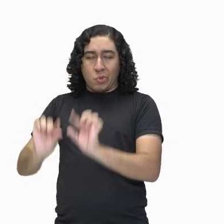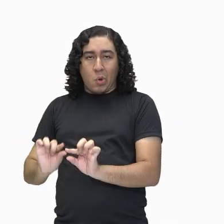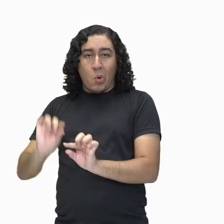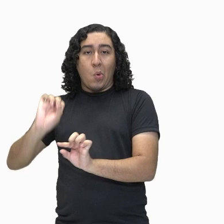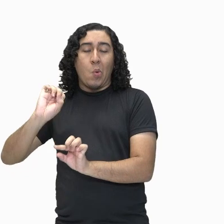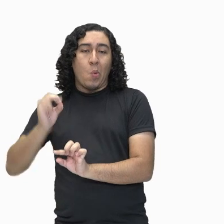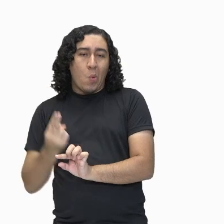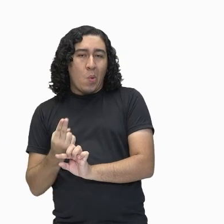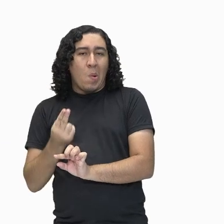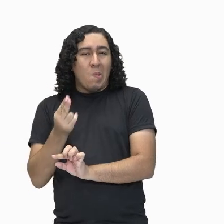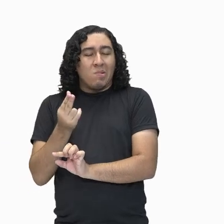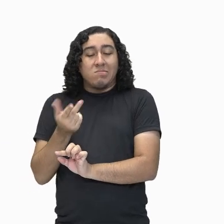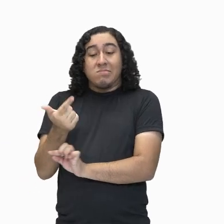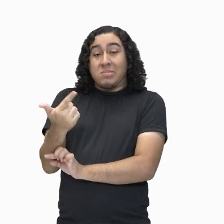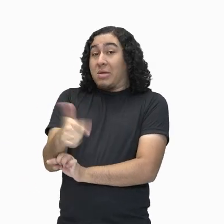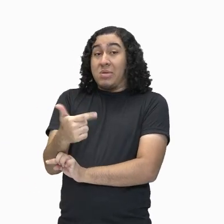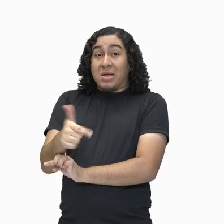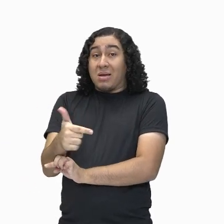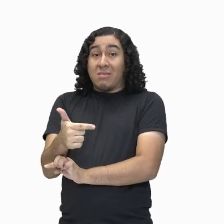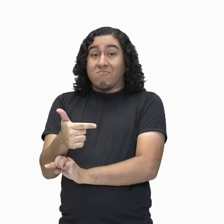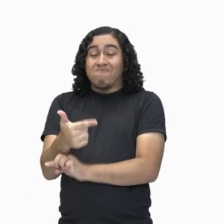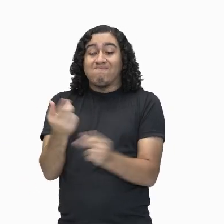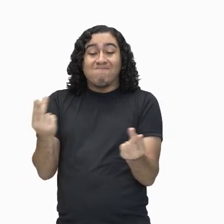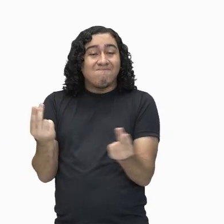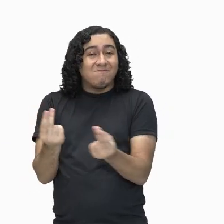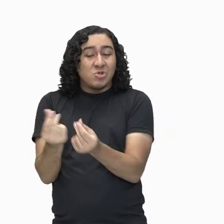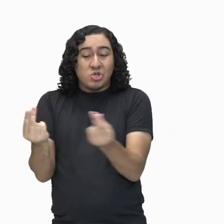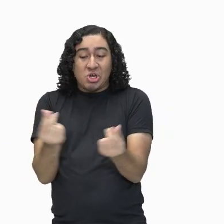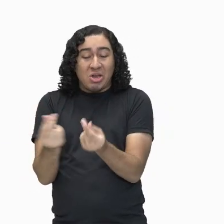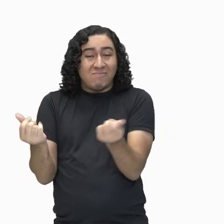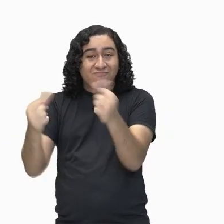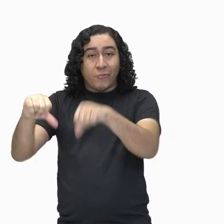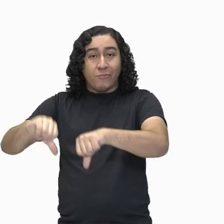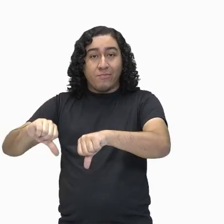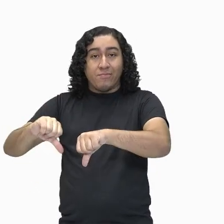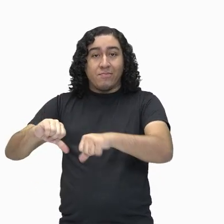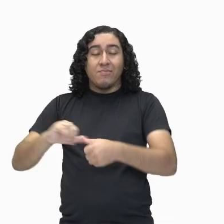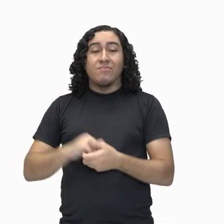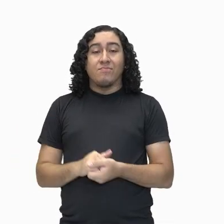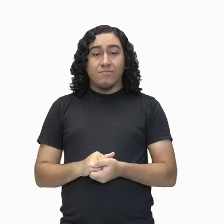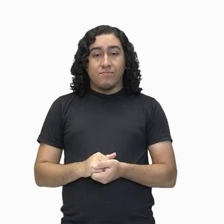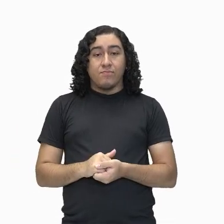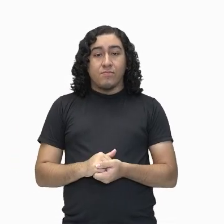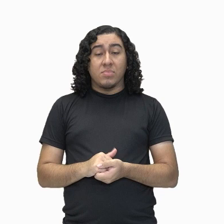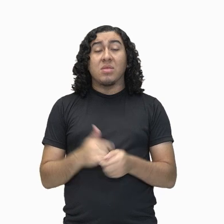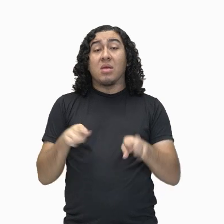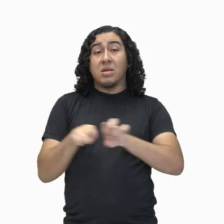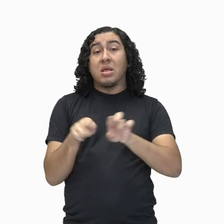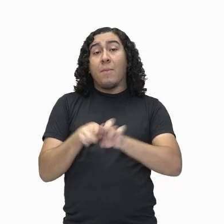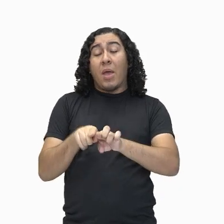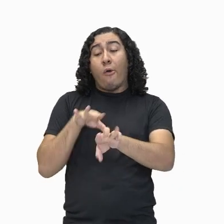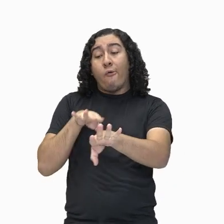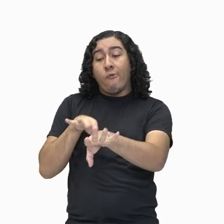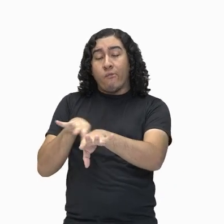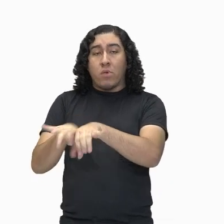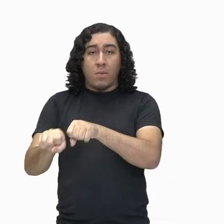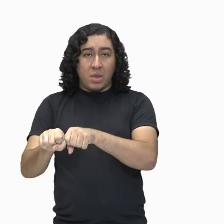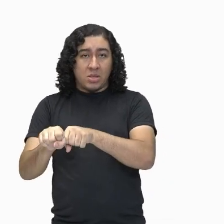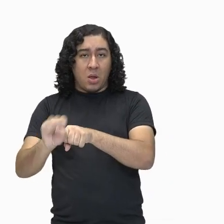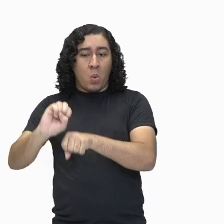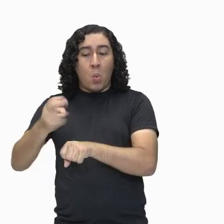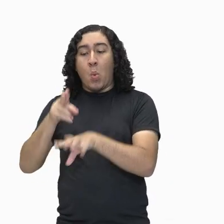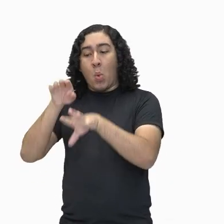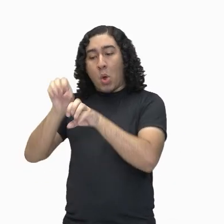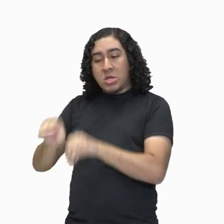não tem nenhuma renda, gente. É, baixa ou nenhuma, menor nível de educação, como nós falamos